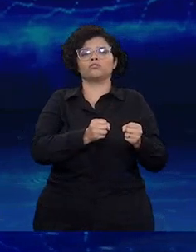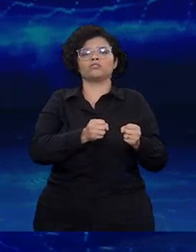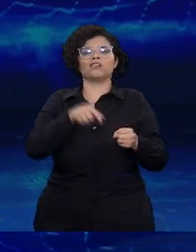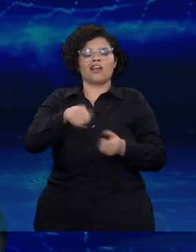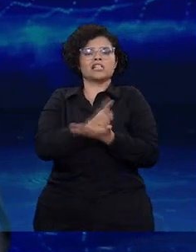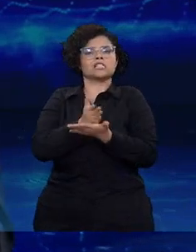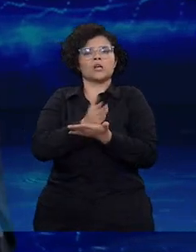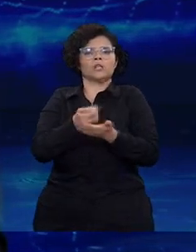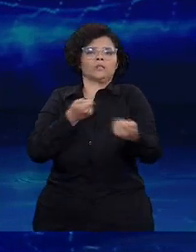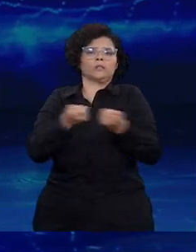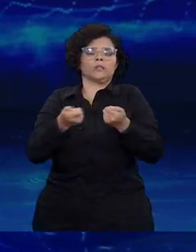Centrão fez no presidente Bolsonaro.